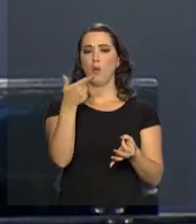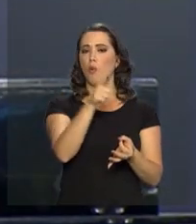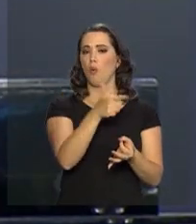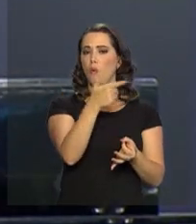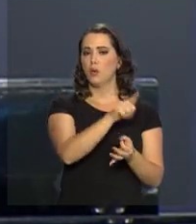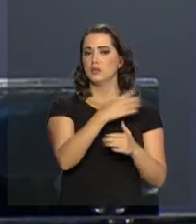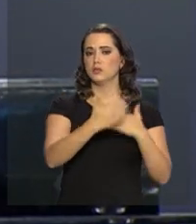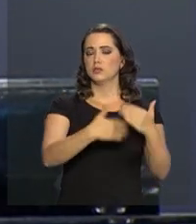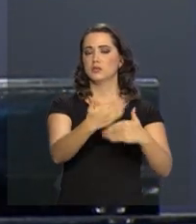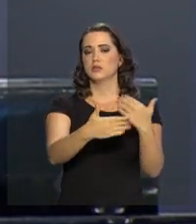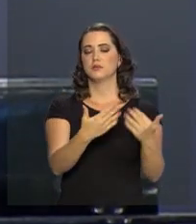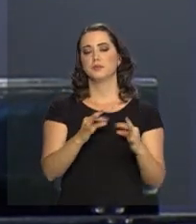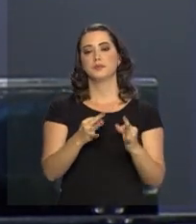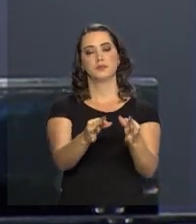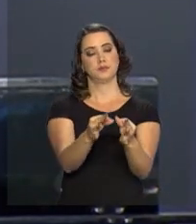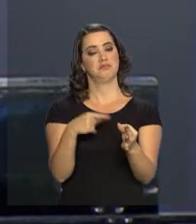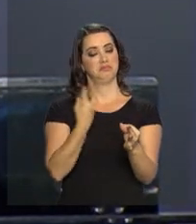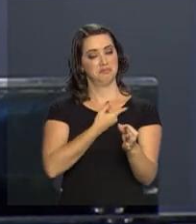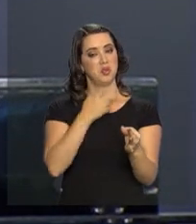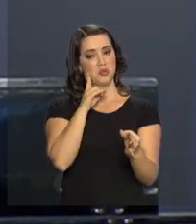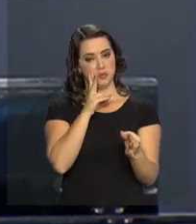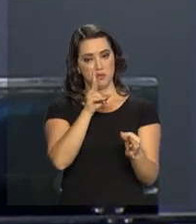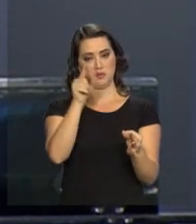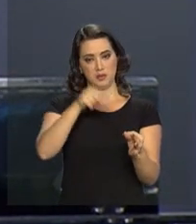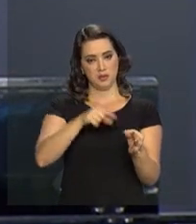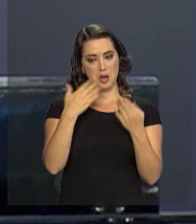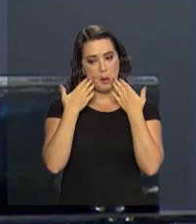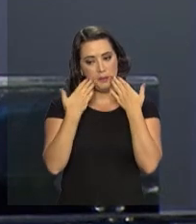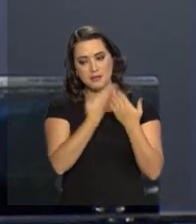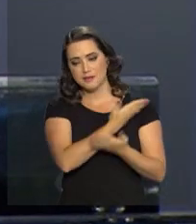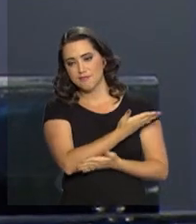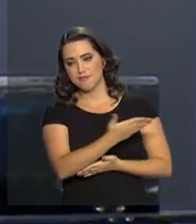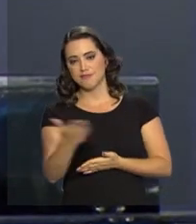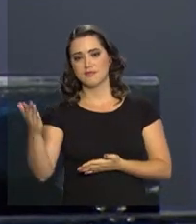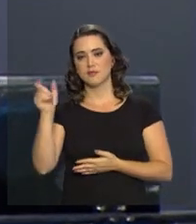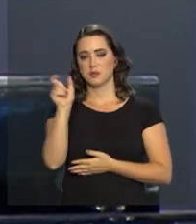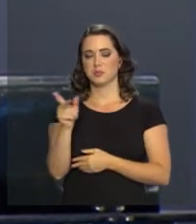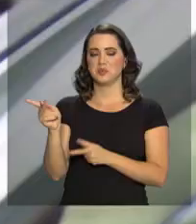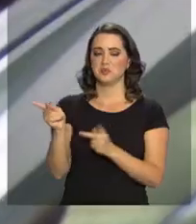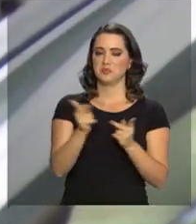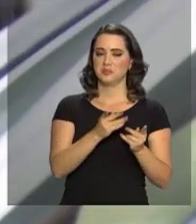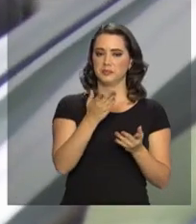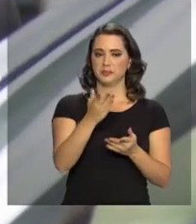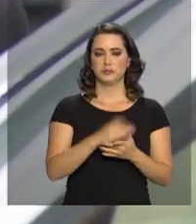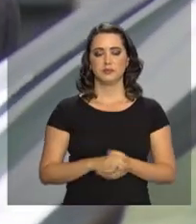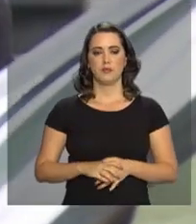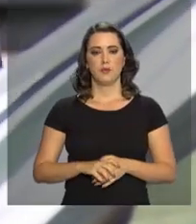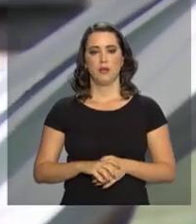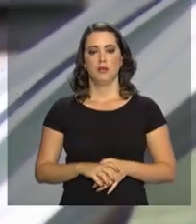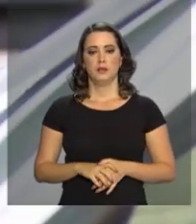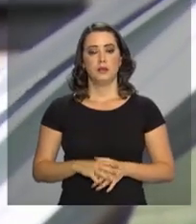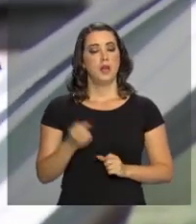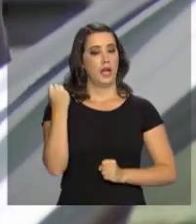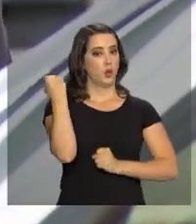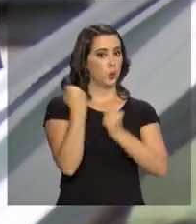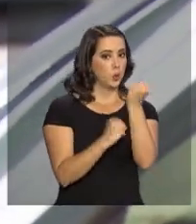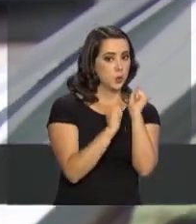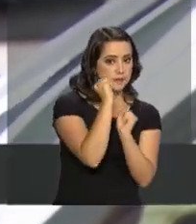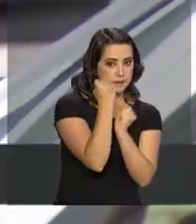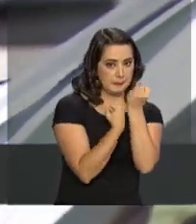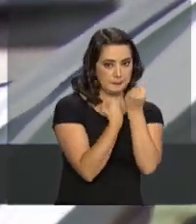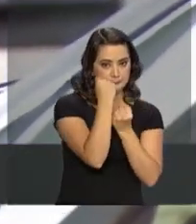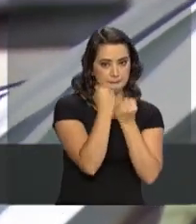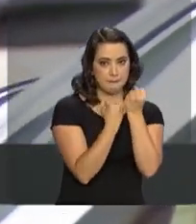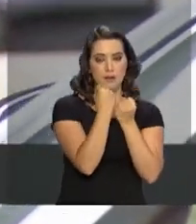avanços tecnológicos serão apresentados a todos os visitantes. A indústria automobilística no Brasil